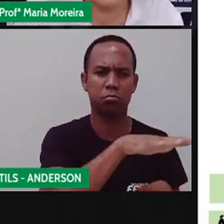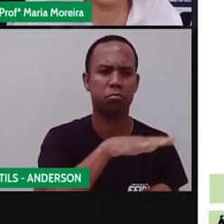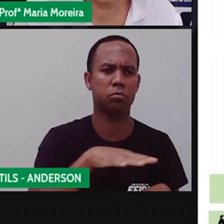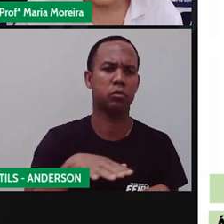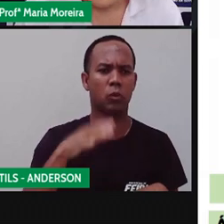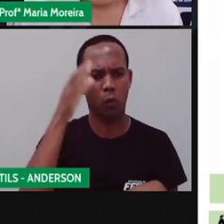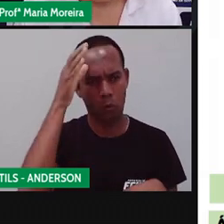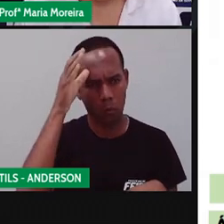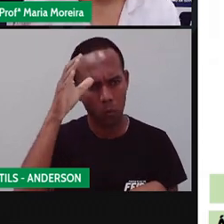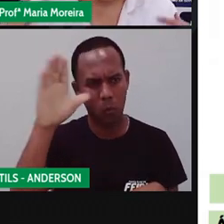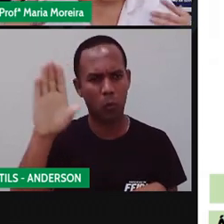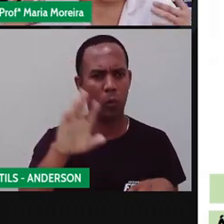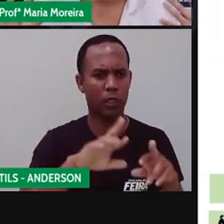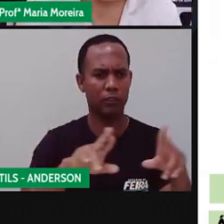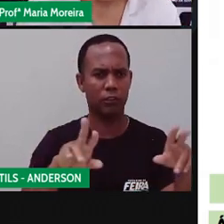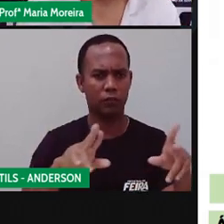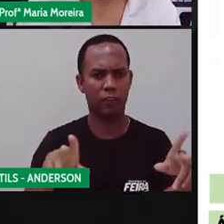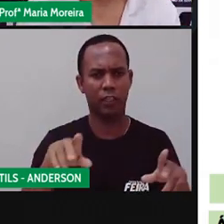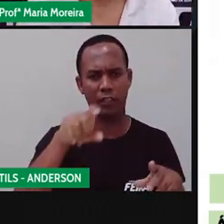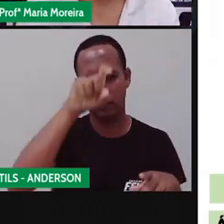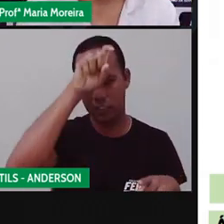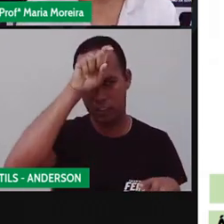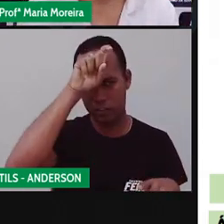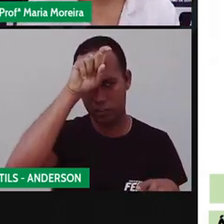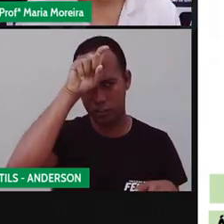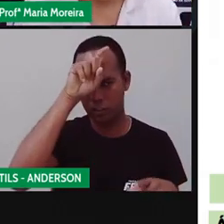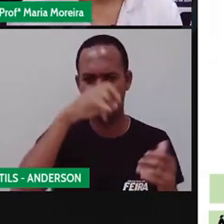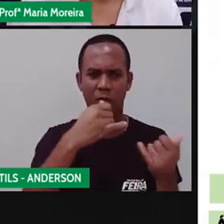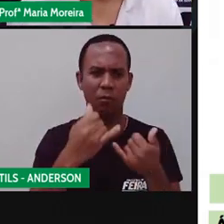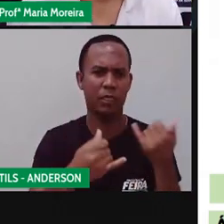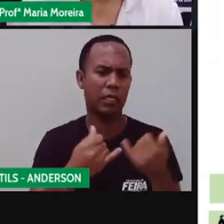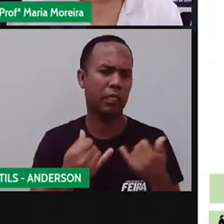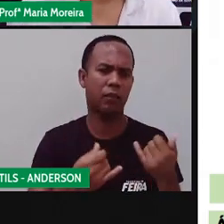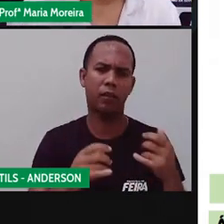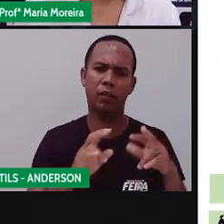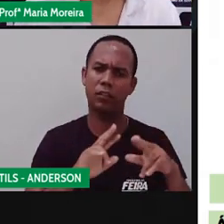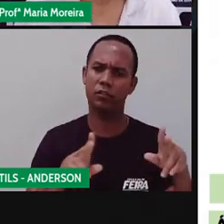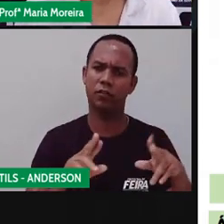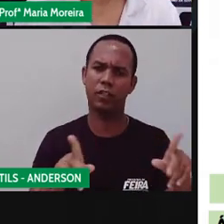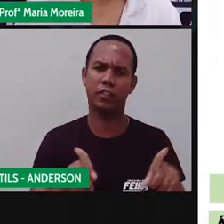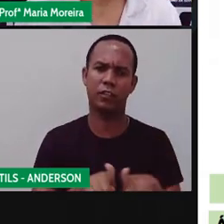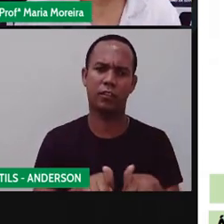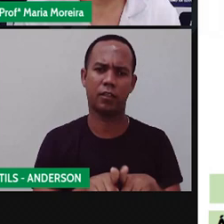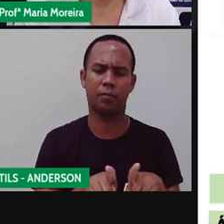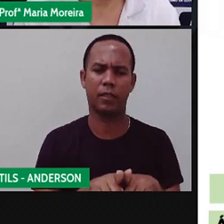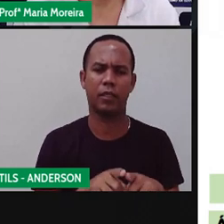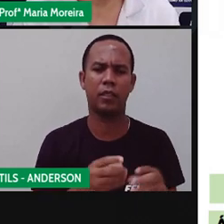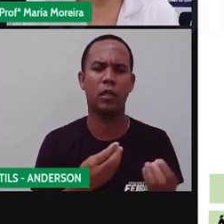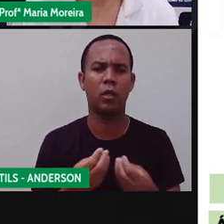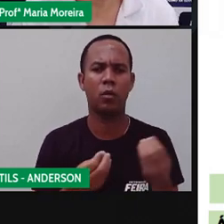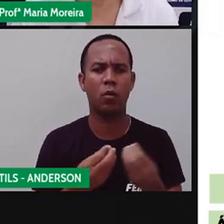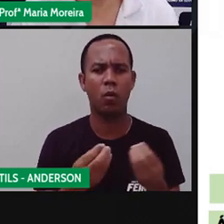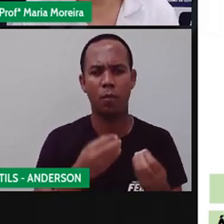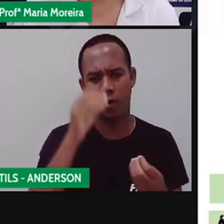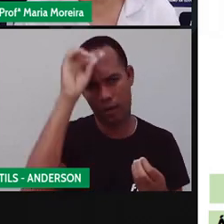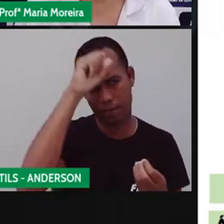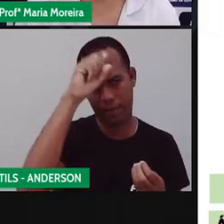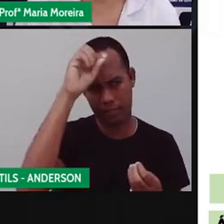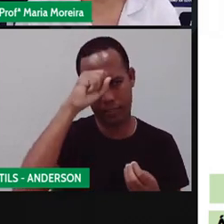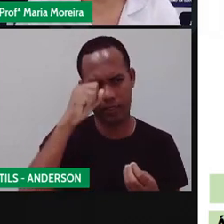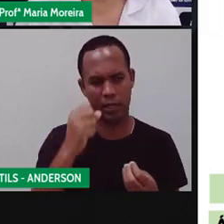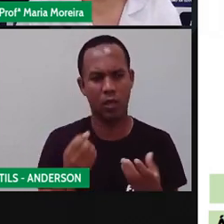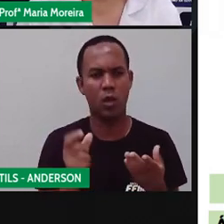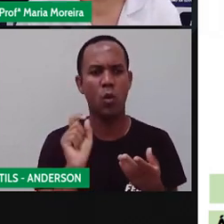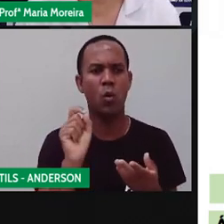diferentes. Aprendemos sobre o Egito, sobre brincadeira. E o que será que vamos aprender hoje? Olha só